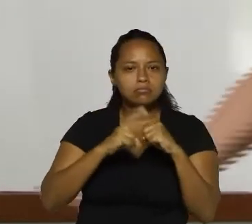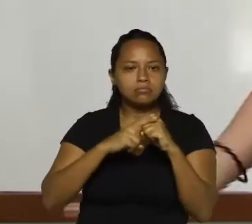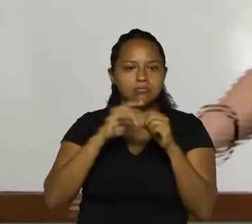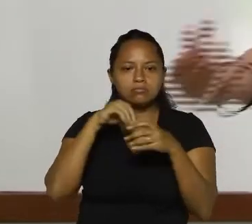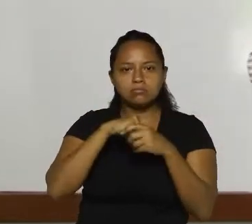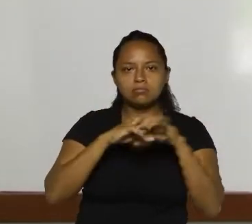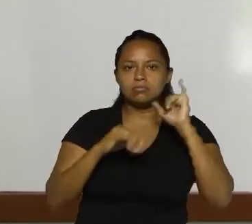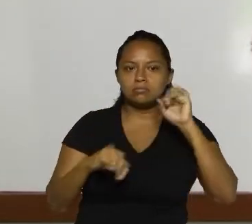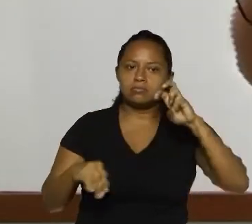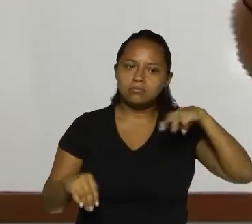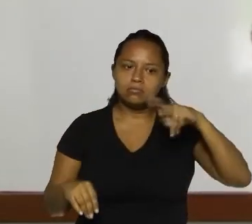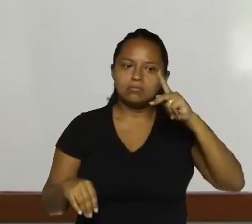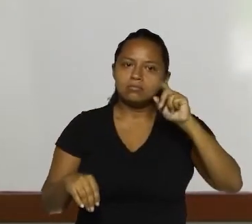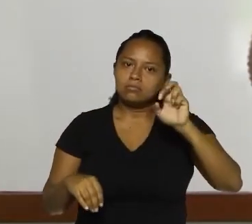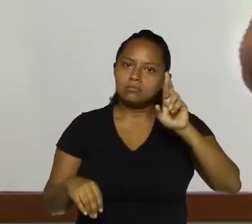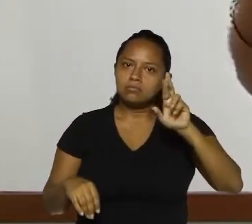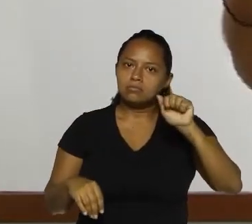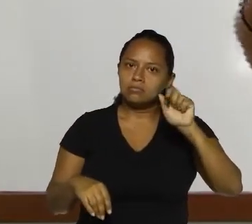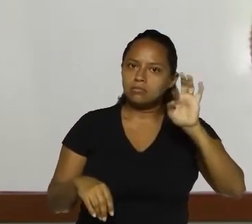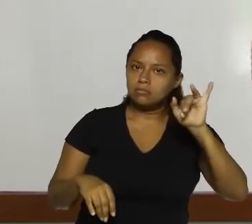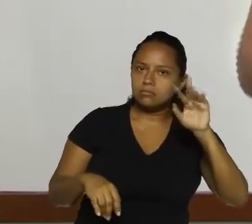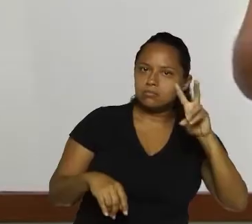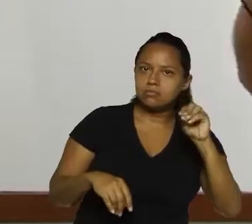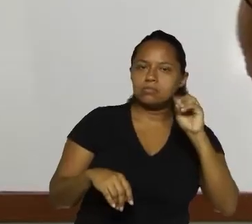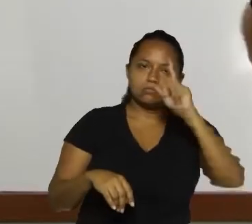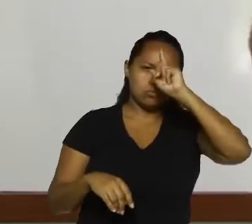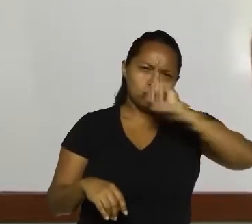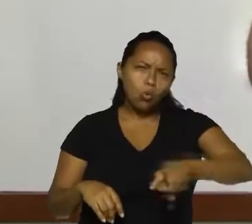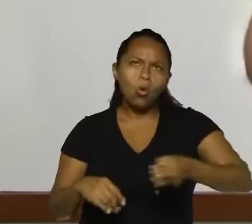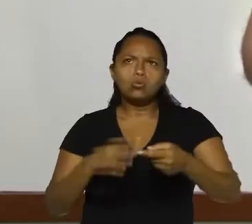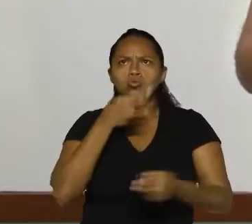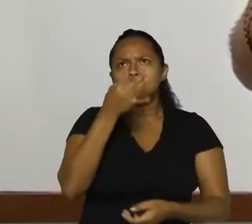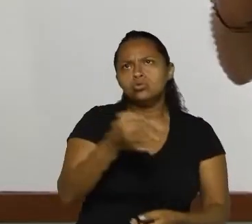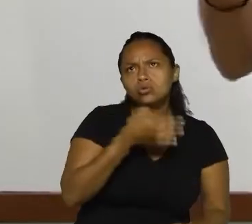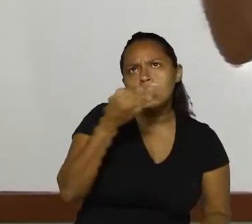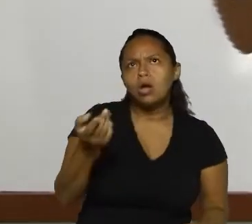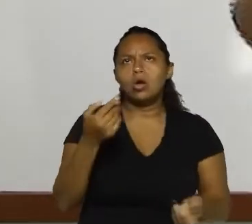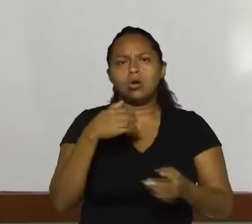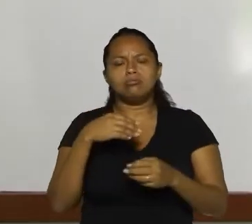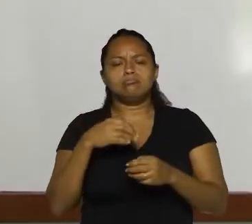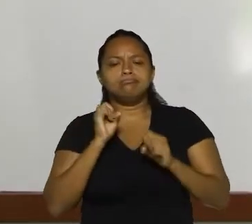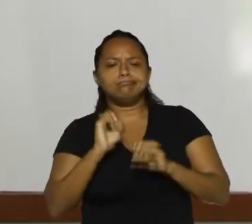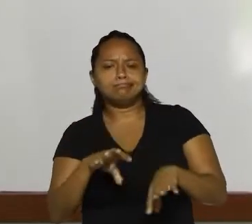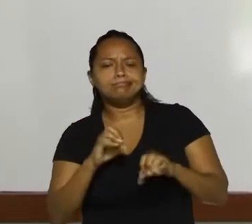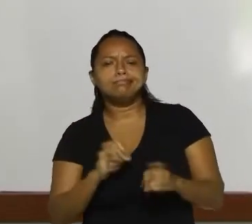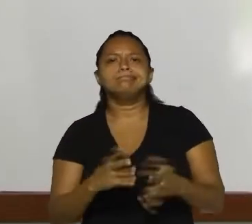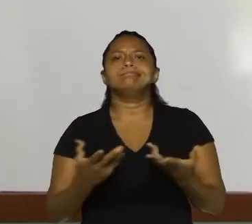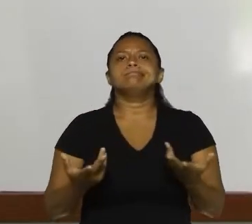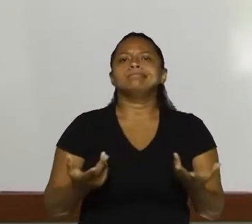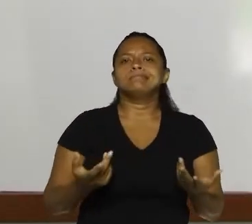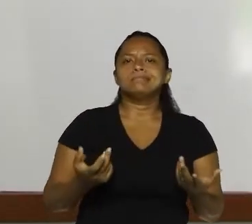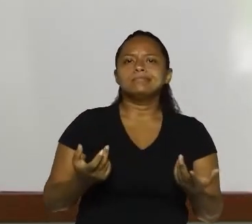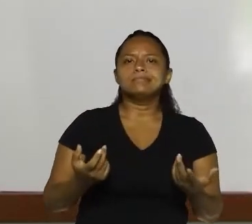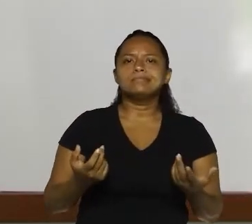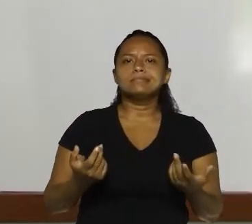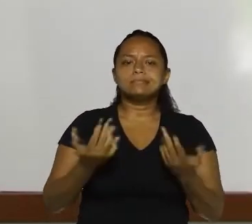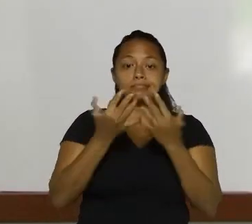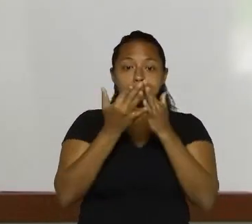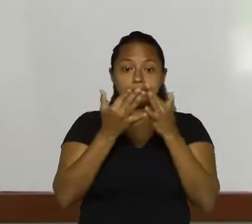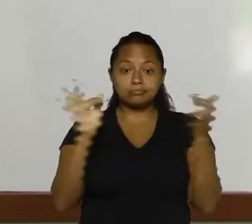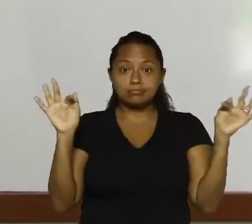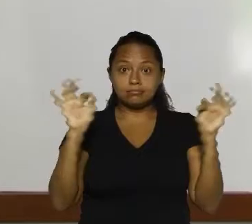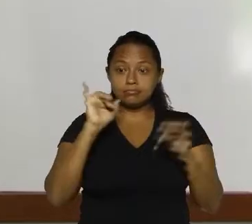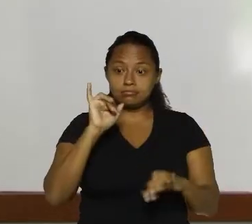imperativo, que indica uma ordem, ou um pedido, ou uma sugestão, orientação, né? A frase